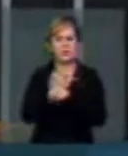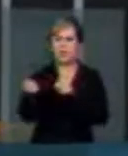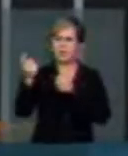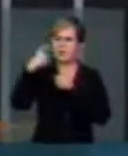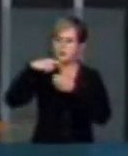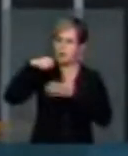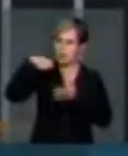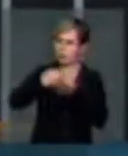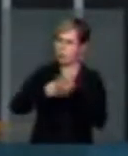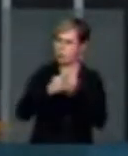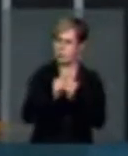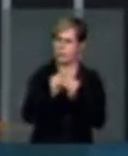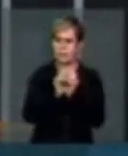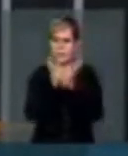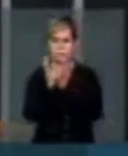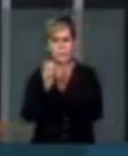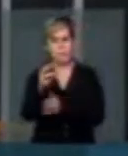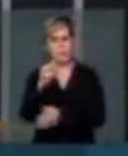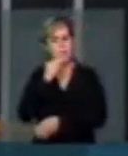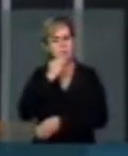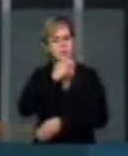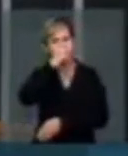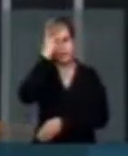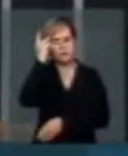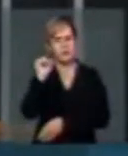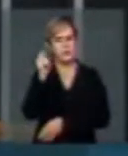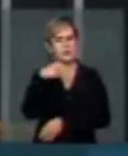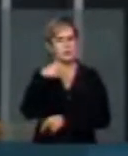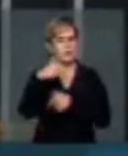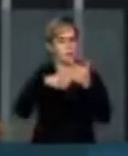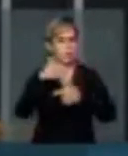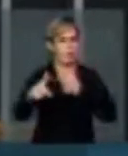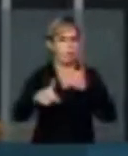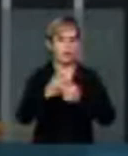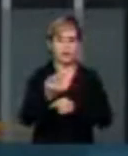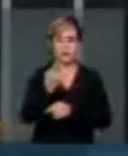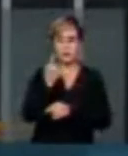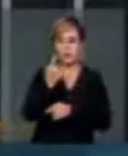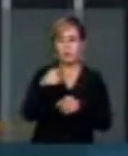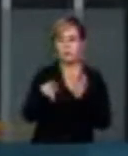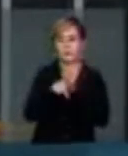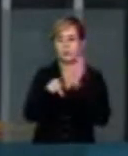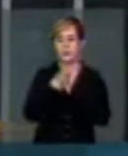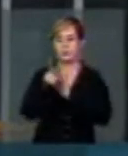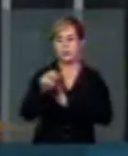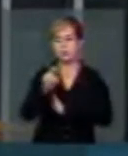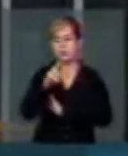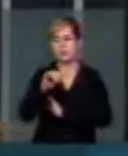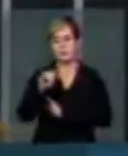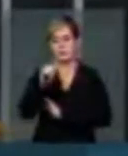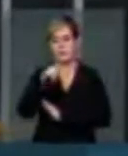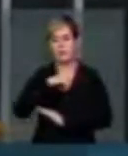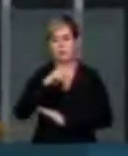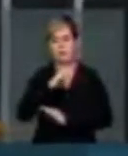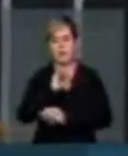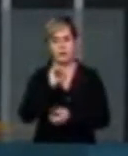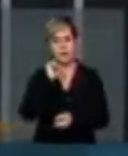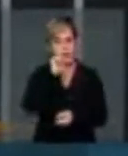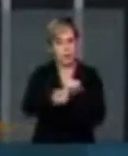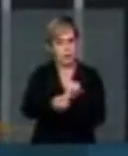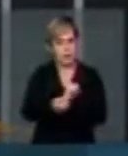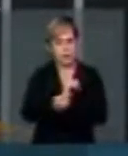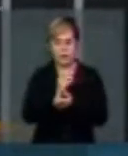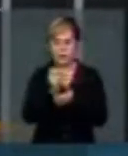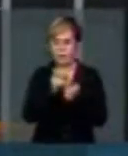em que se encontram esses milhares de ex-funcionários. Uma delas, movida pela Varig, em face do congelamento de tarifas, feita pelo governo em